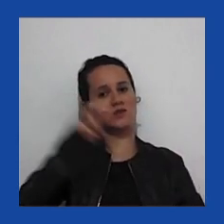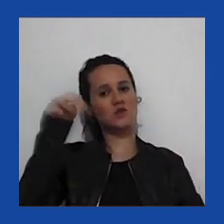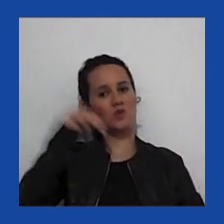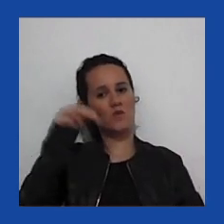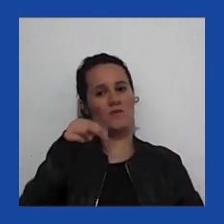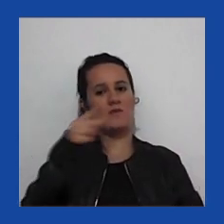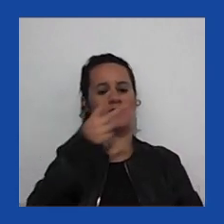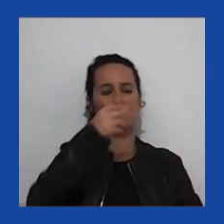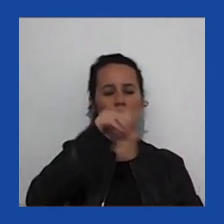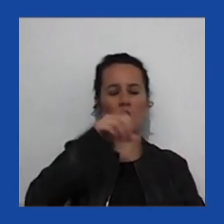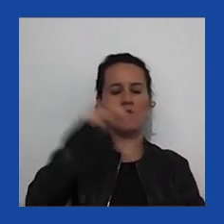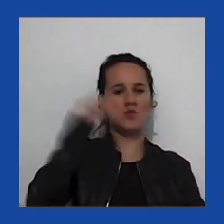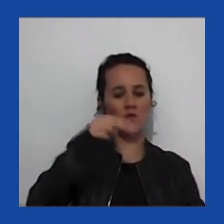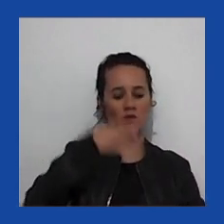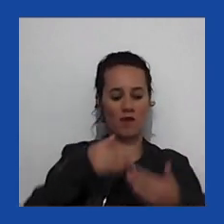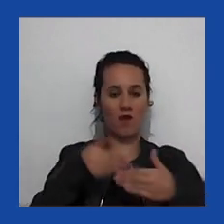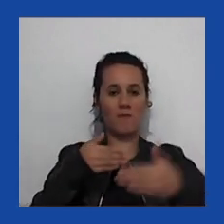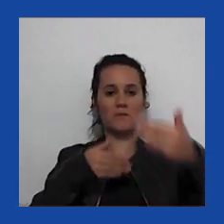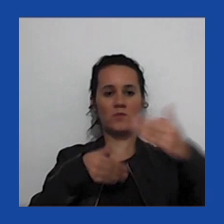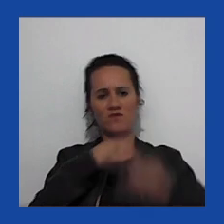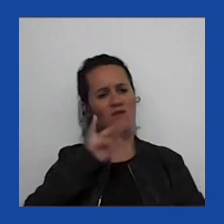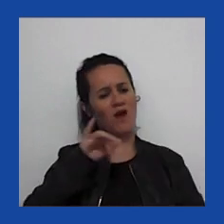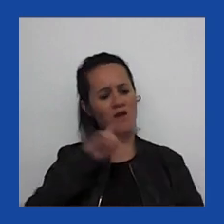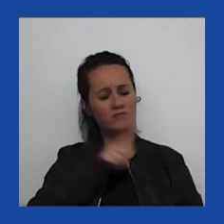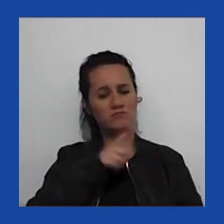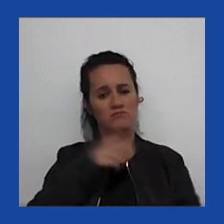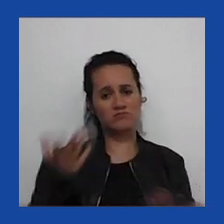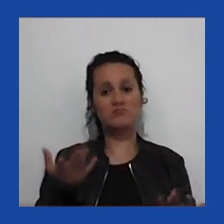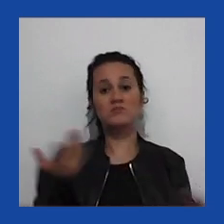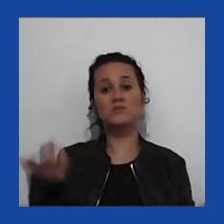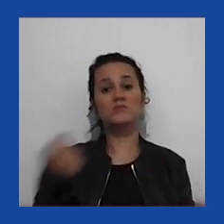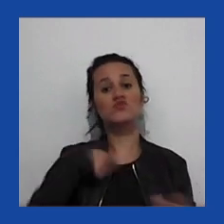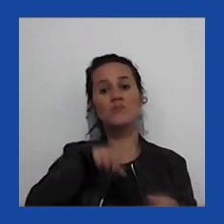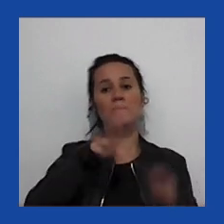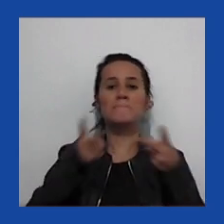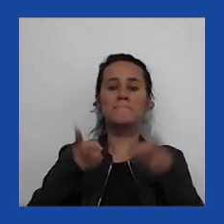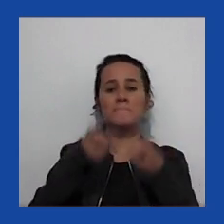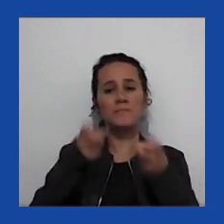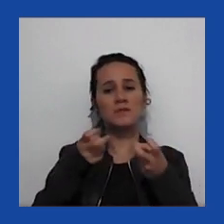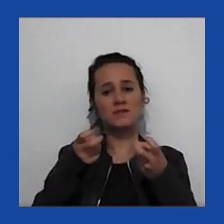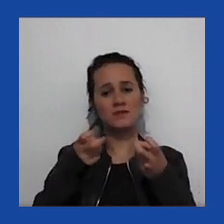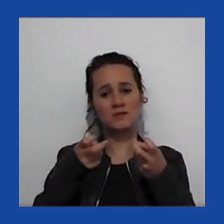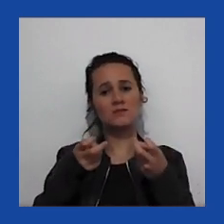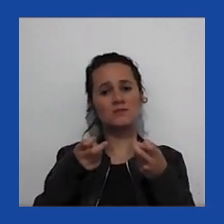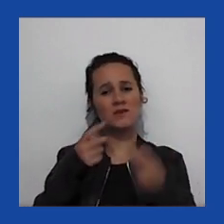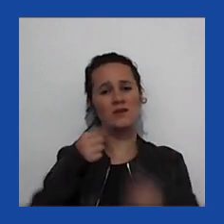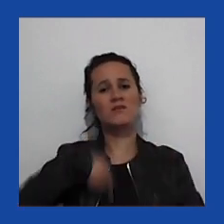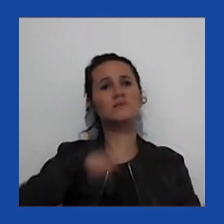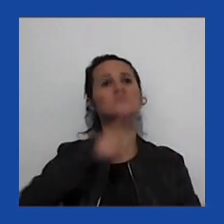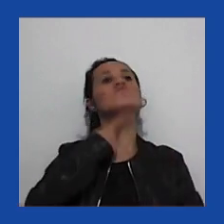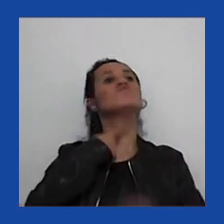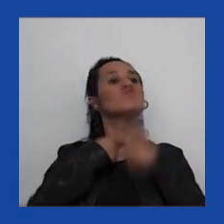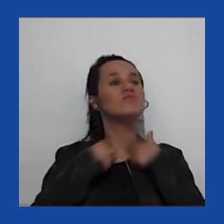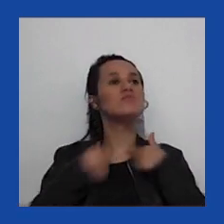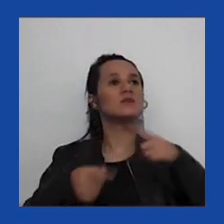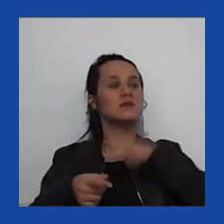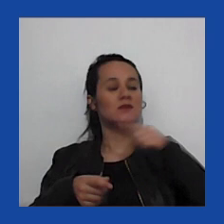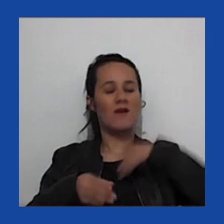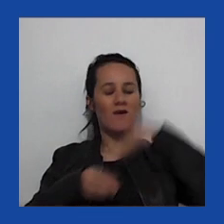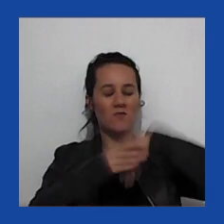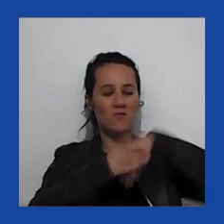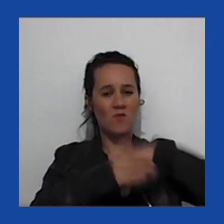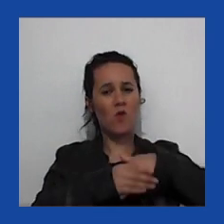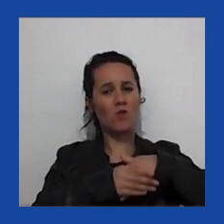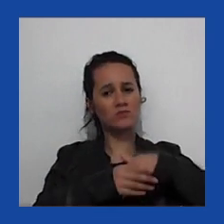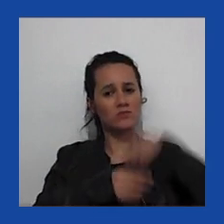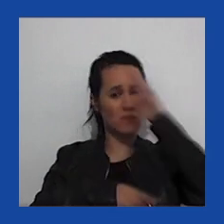de novembro, agora, e os sinais sobre apetite para o eleitorado brasileiro são